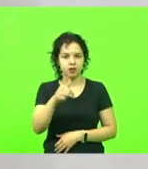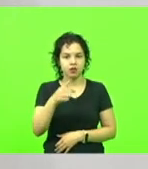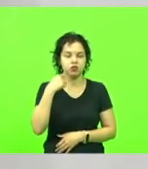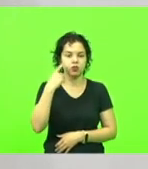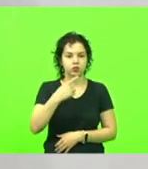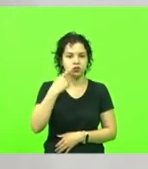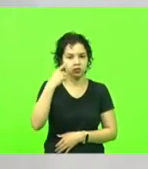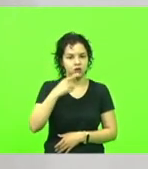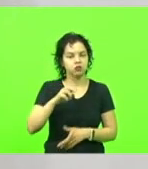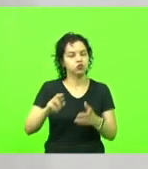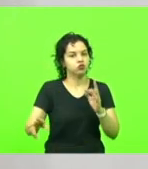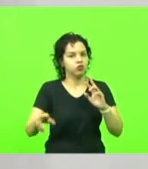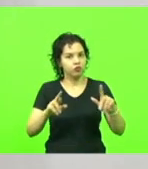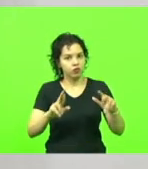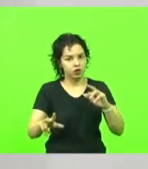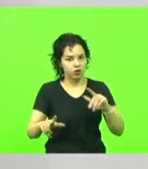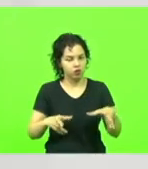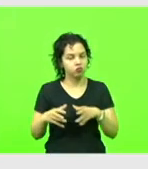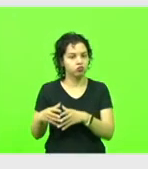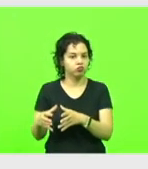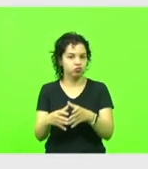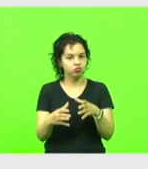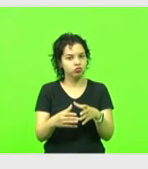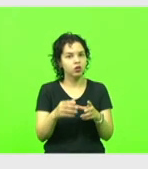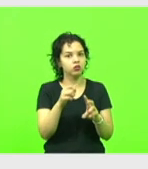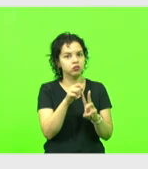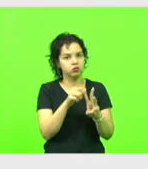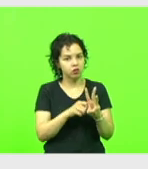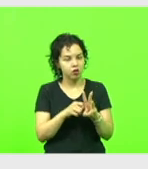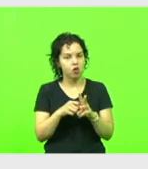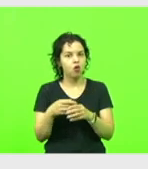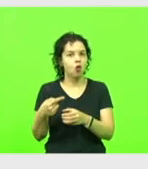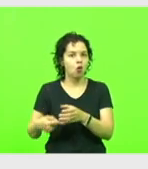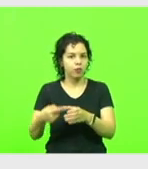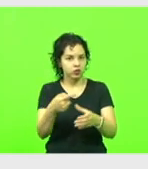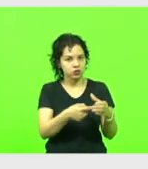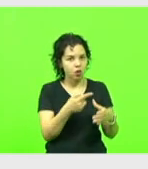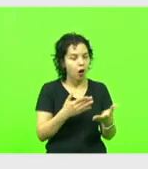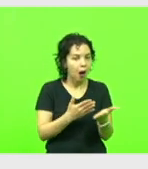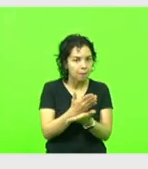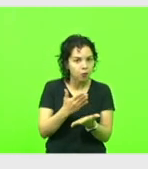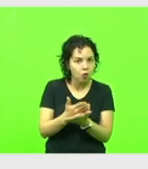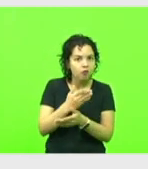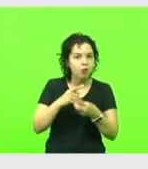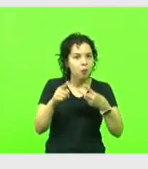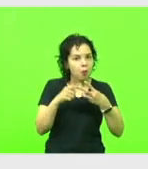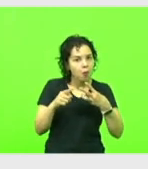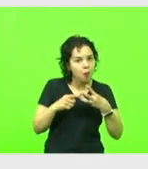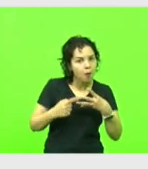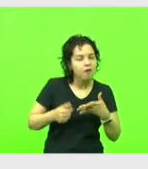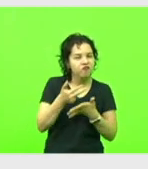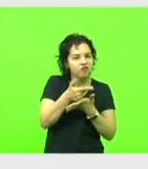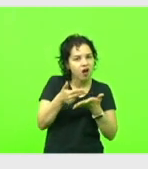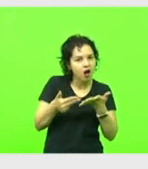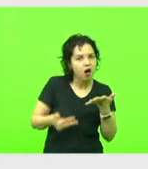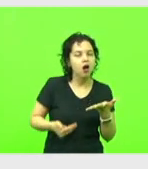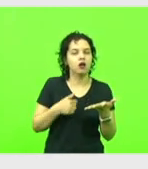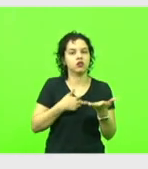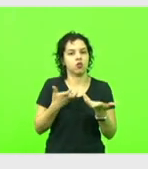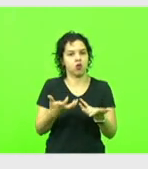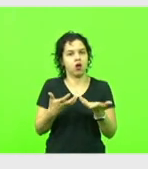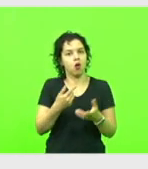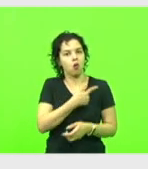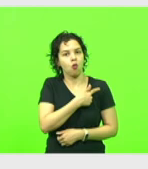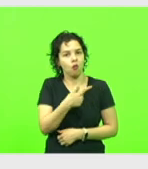diferentes partidos, três comissões, aprovou uma série de questões aqui, que eu espero muito que o